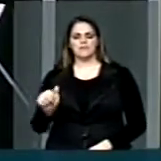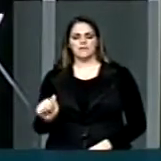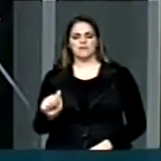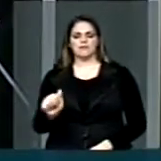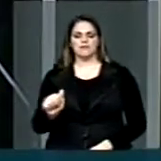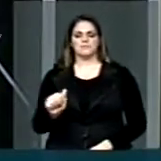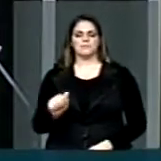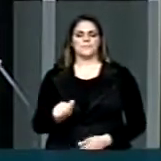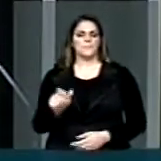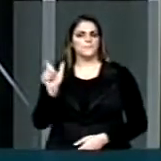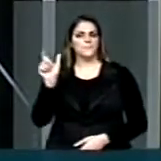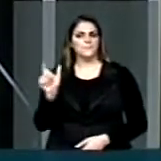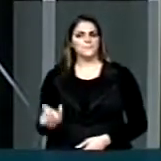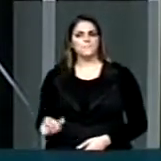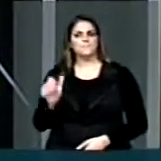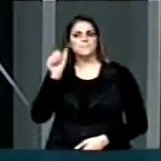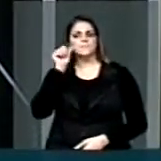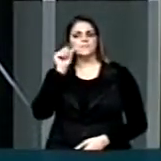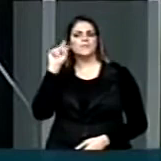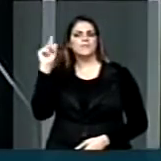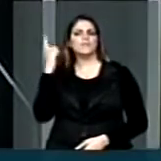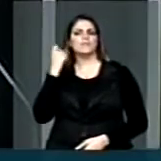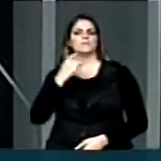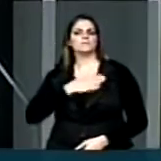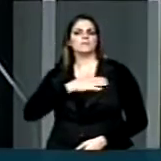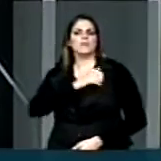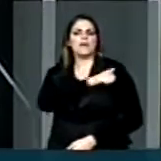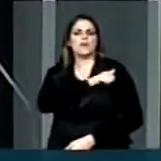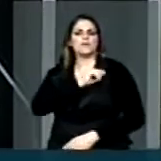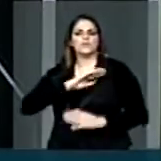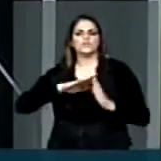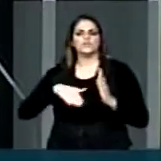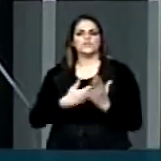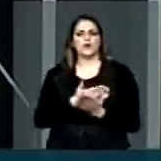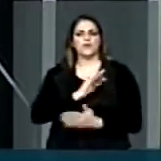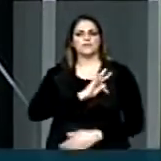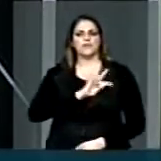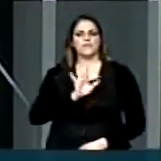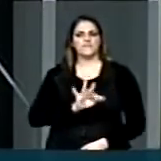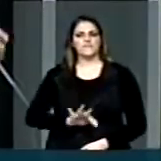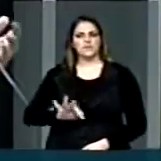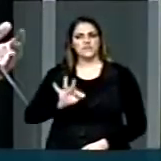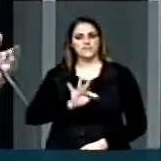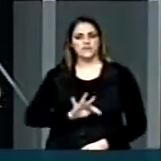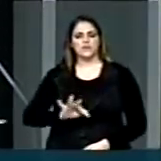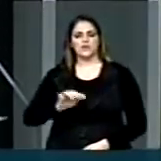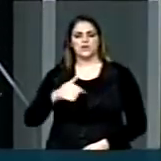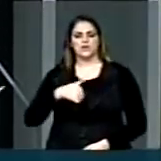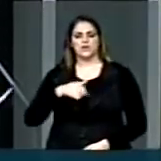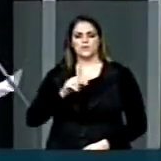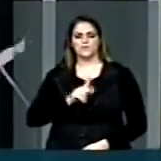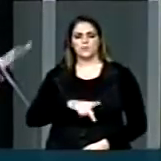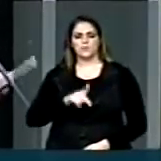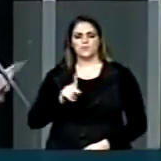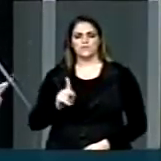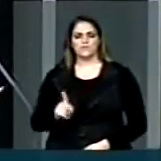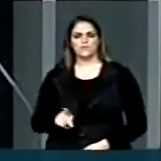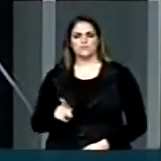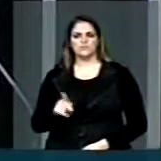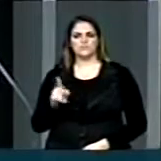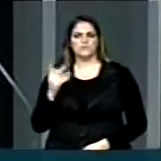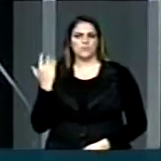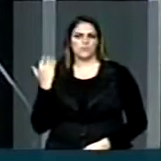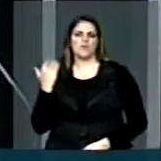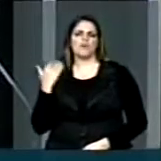A Alineia foi minha aluna na antiga Escola Técnica Federal, onde era servidora até a semana